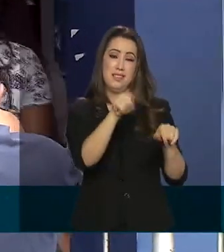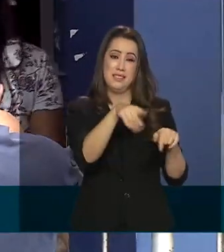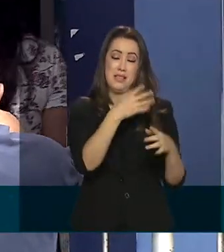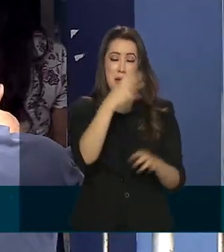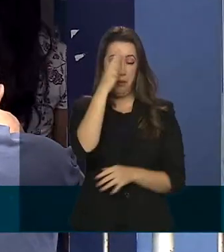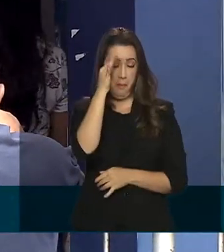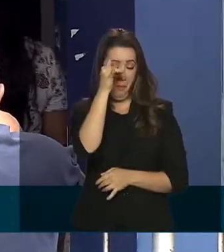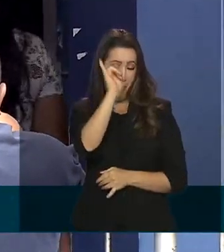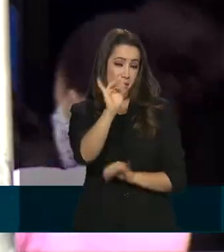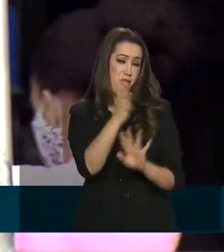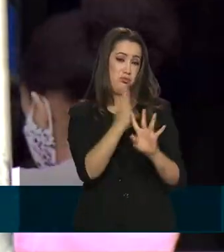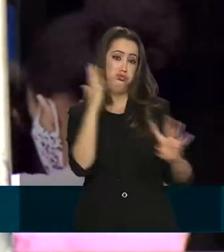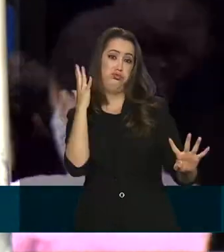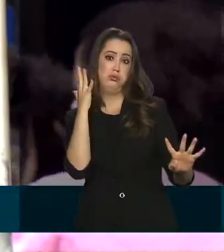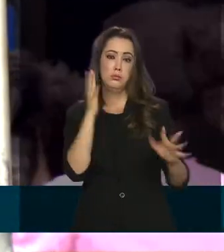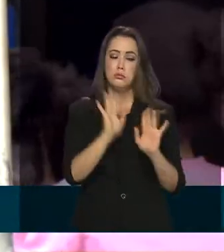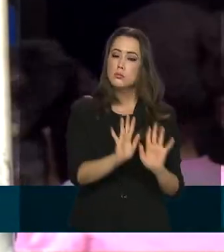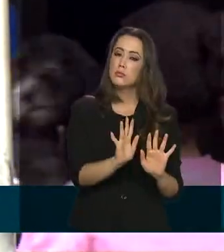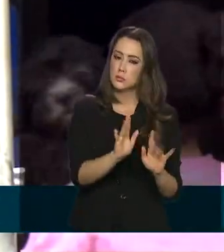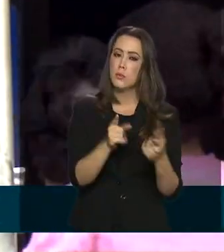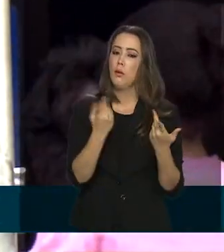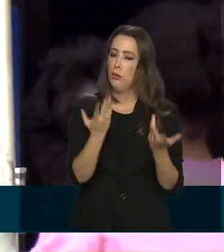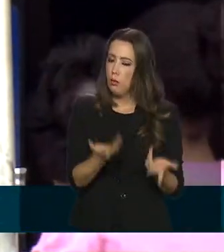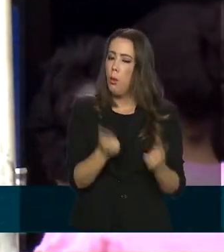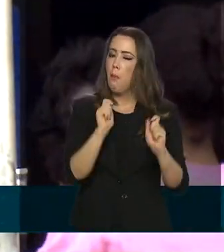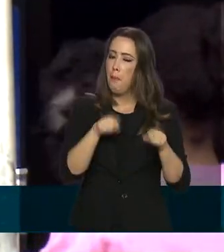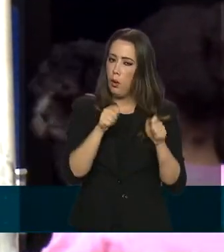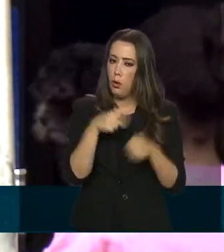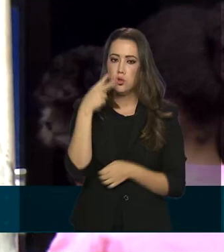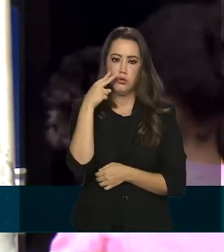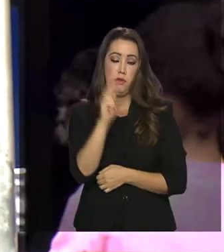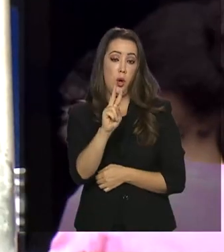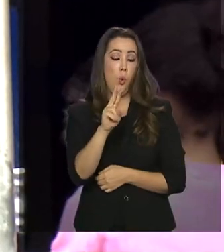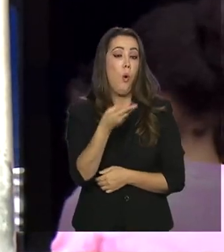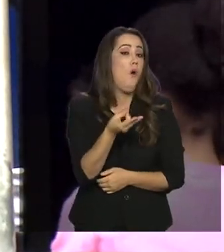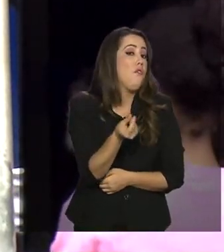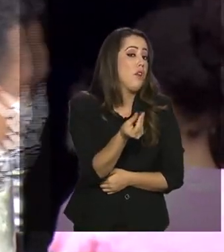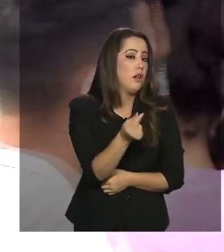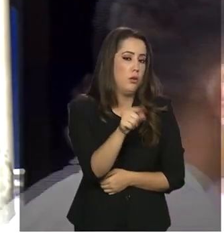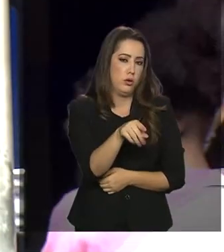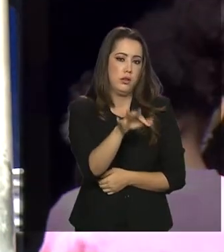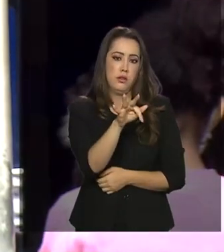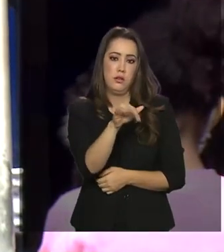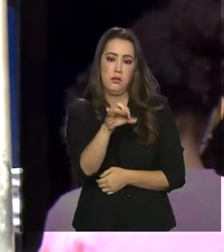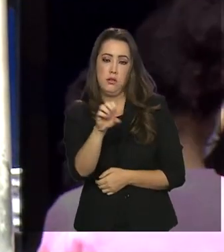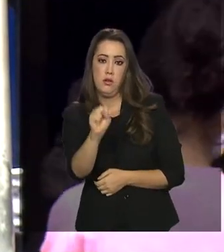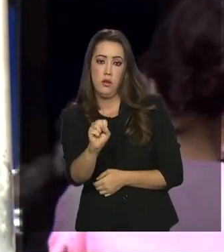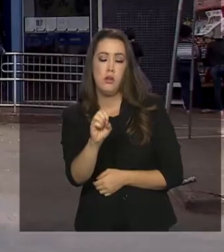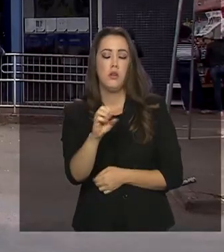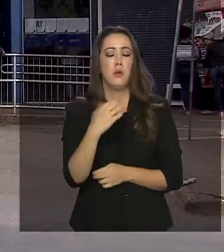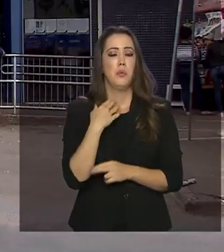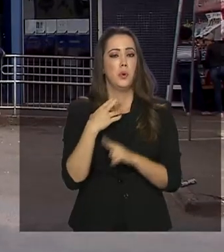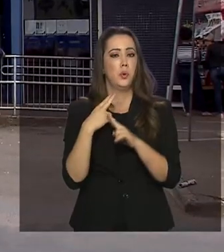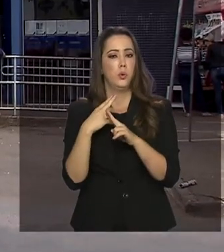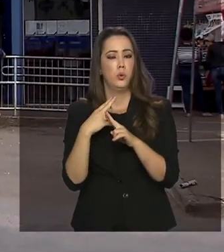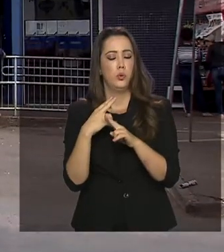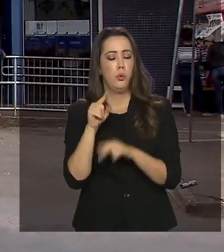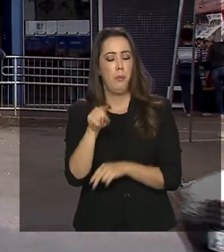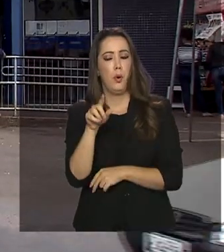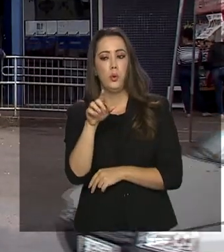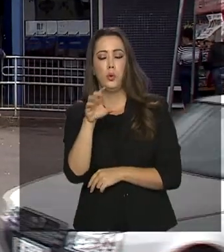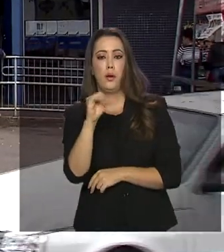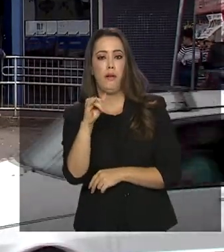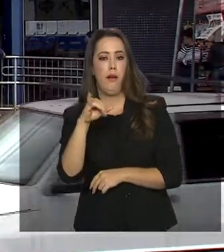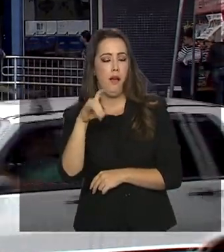aglomerações nas agências. Os trabalhadores podem consultar o saldo pelo site fgts.caixa.gov.br,